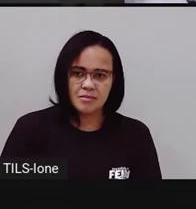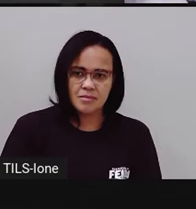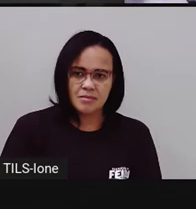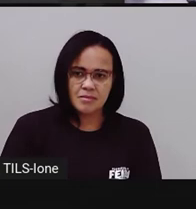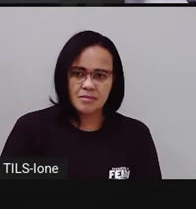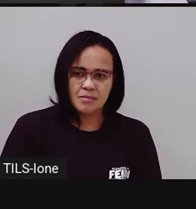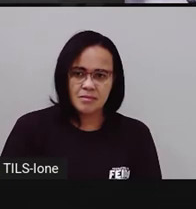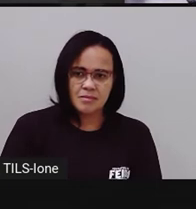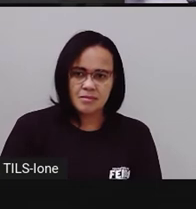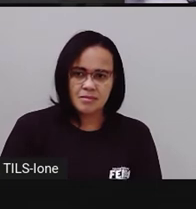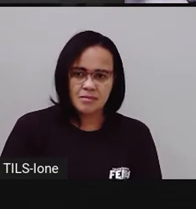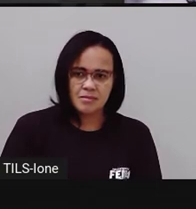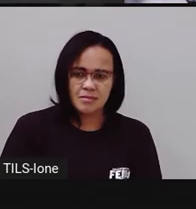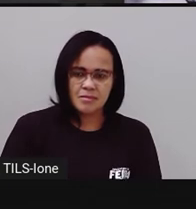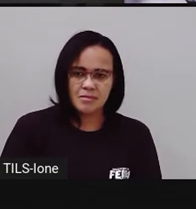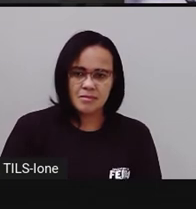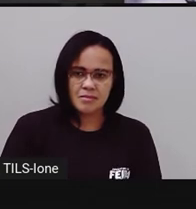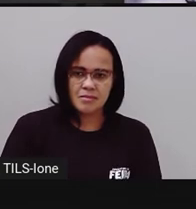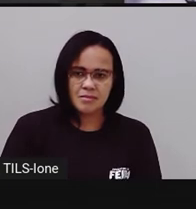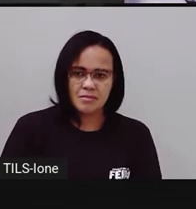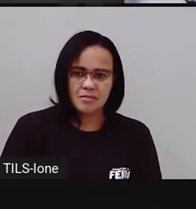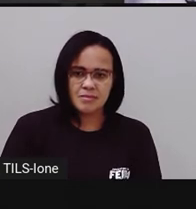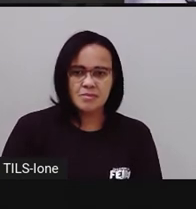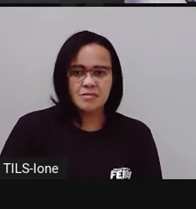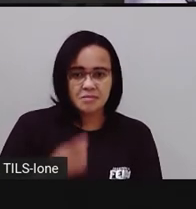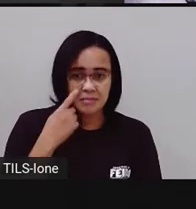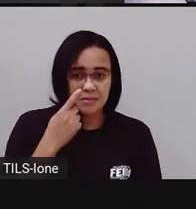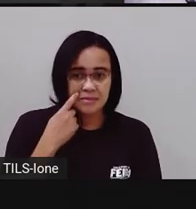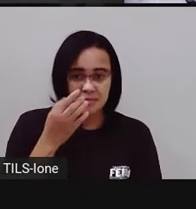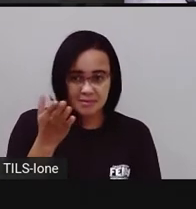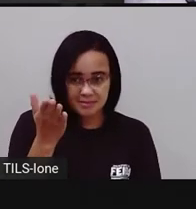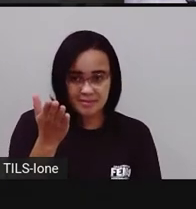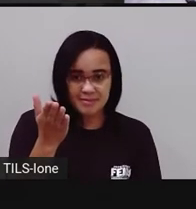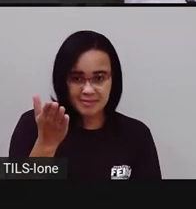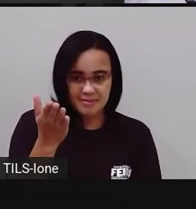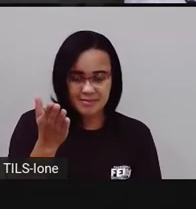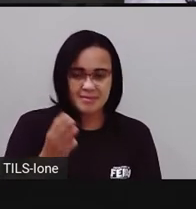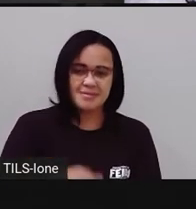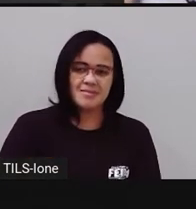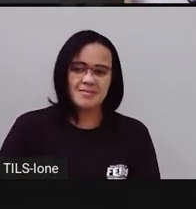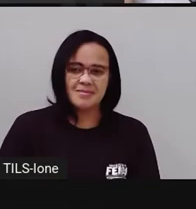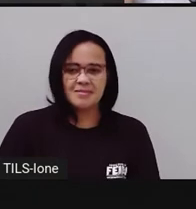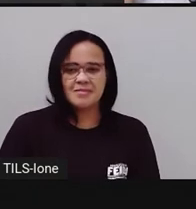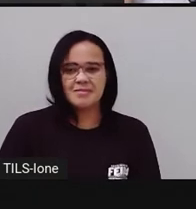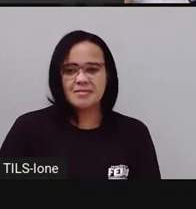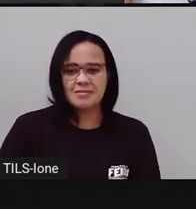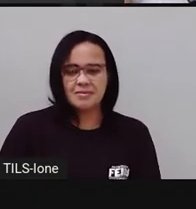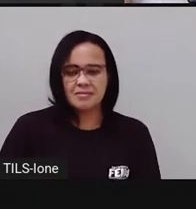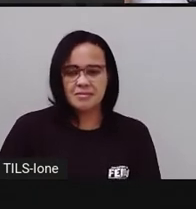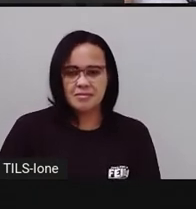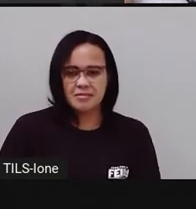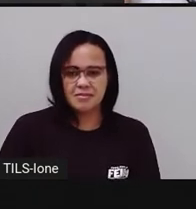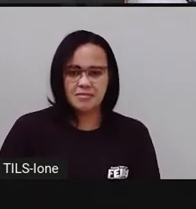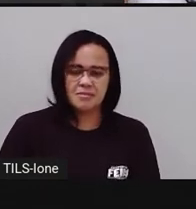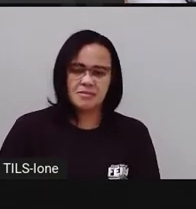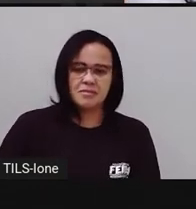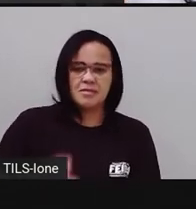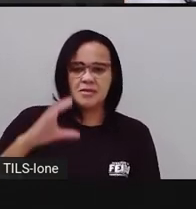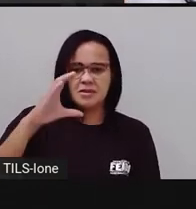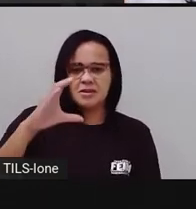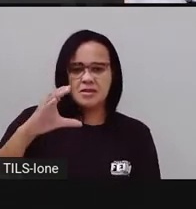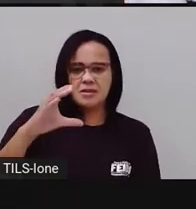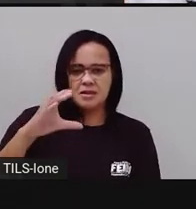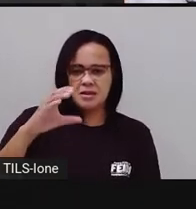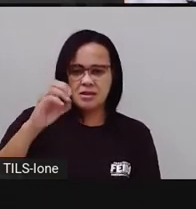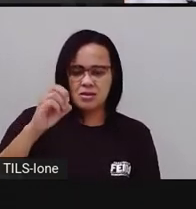Aqui, ó... Como é o corvo, tá vendo? Esse bicho preto. Sabe, preto. Que prendeu o corvo. Escreveram o